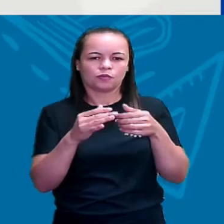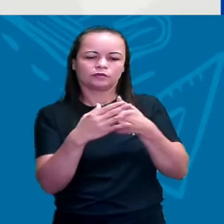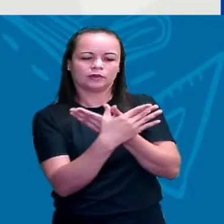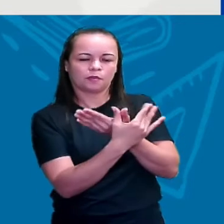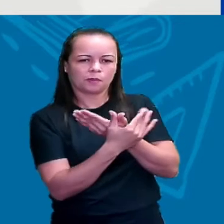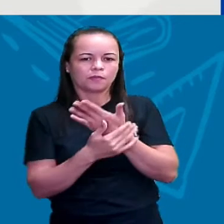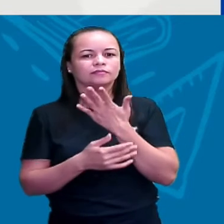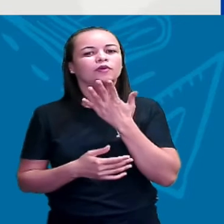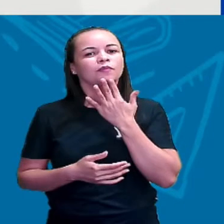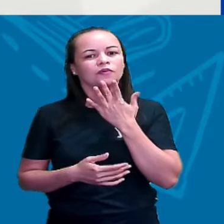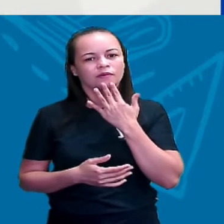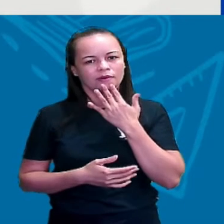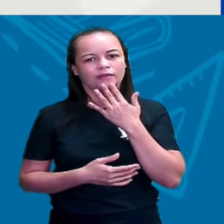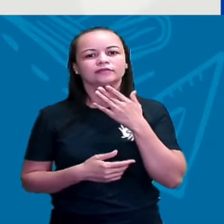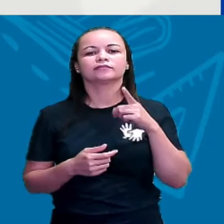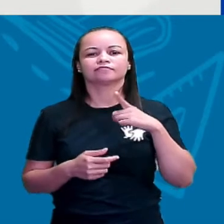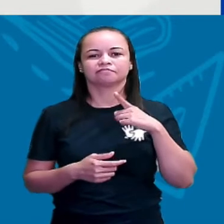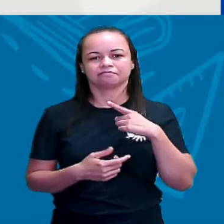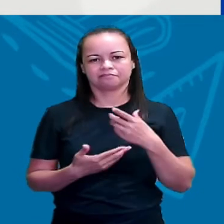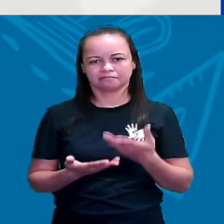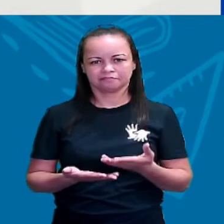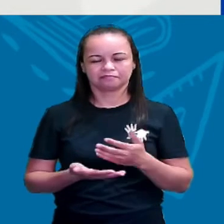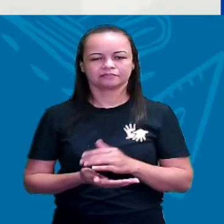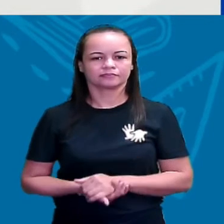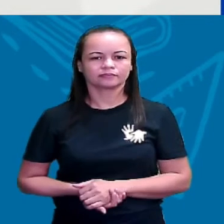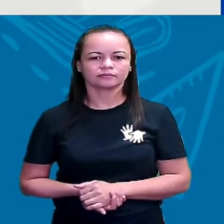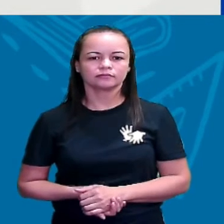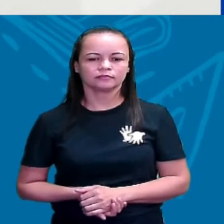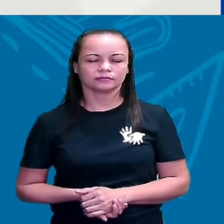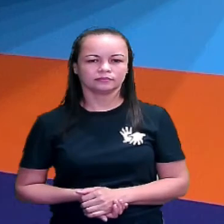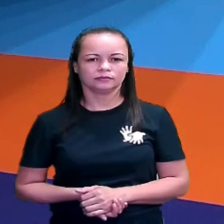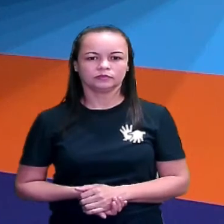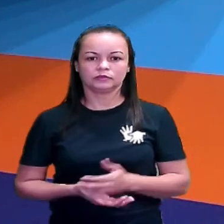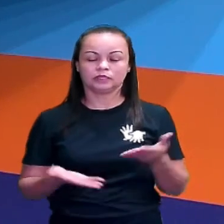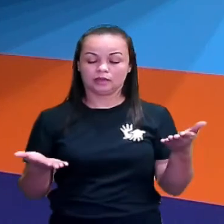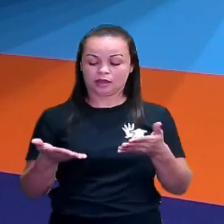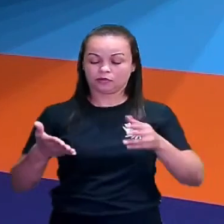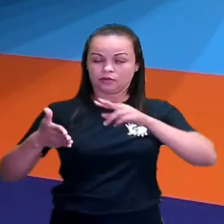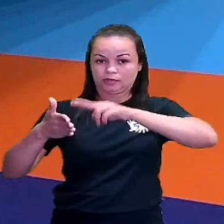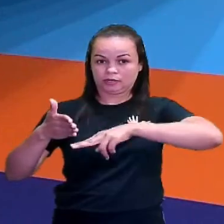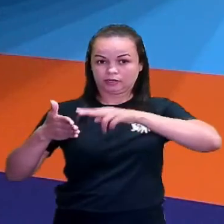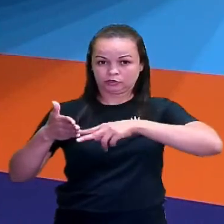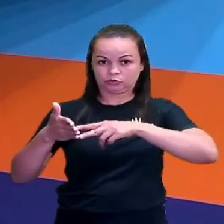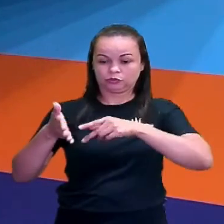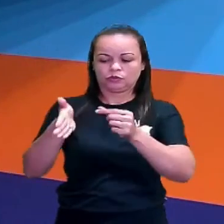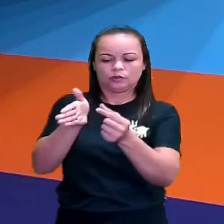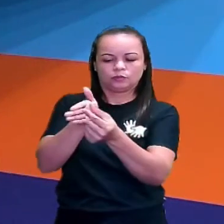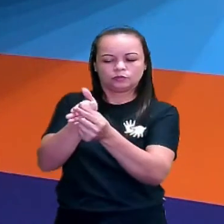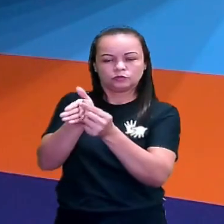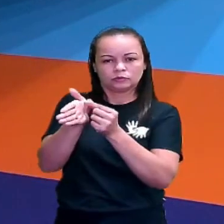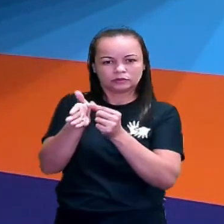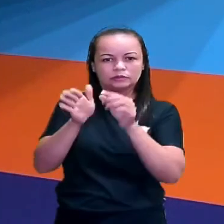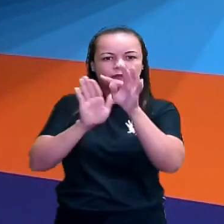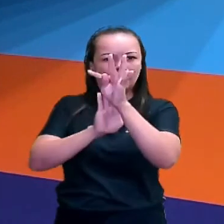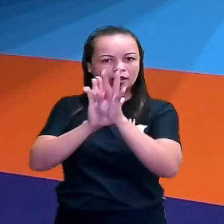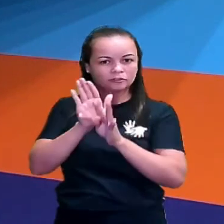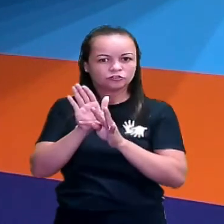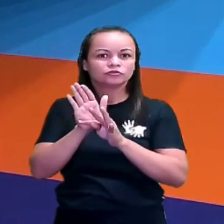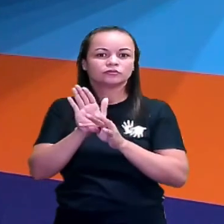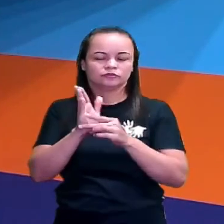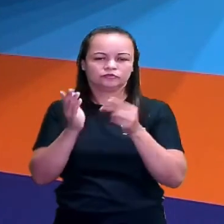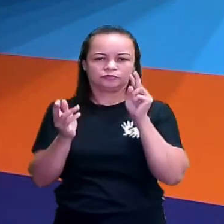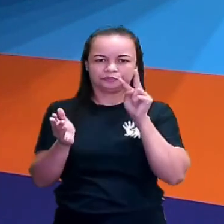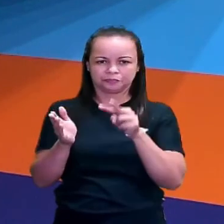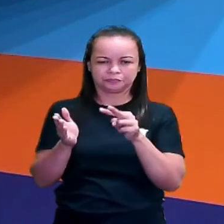cores que as borboletas possuem. Vamos agora fazer a leitura acompanhando no texto? Vamos lá, crianças?